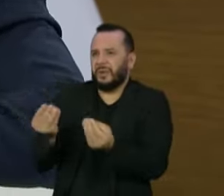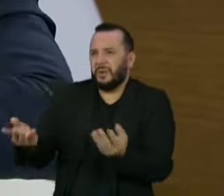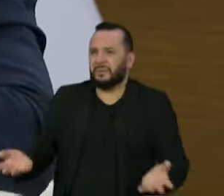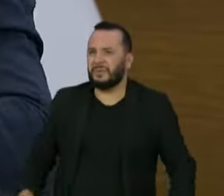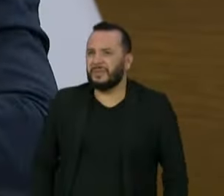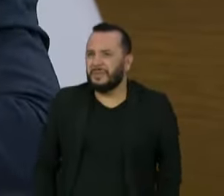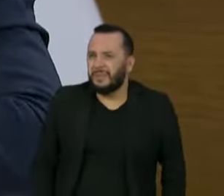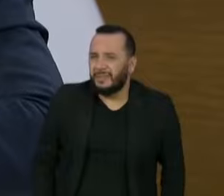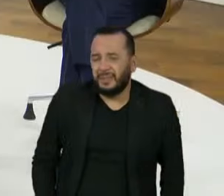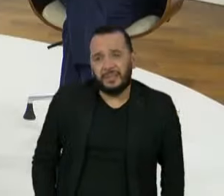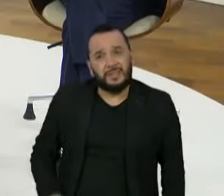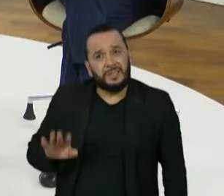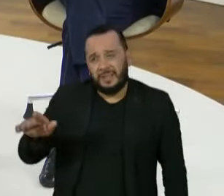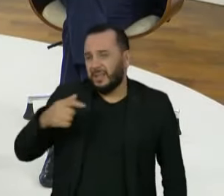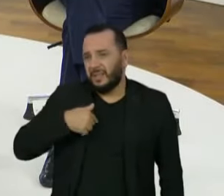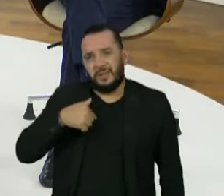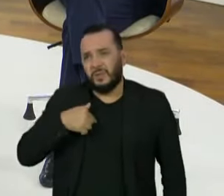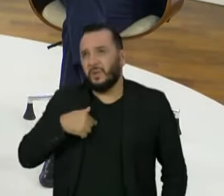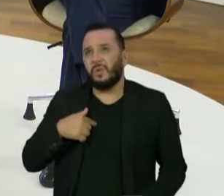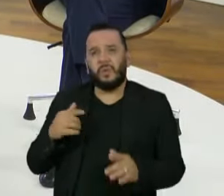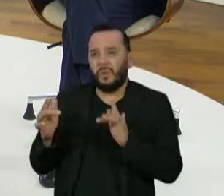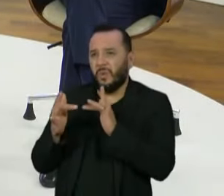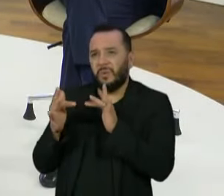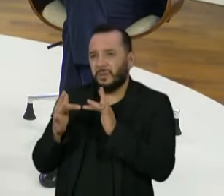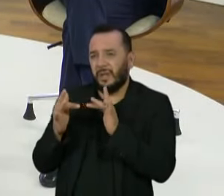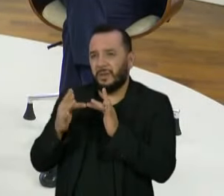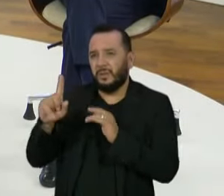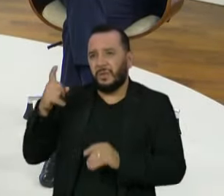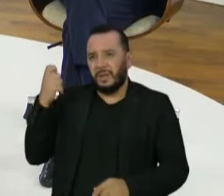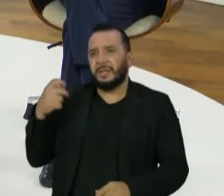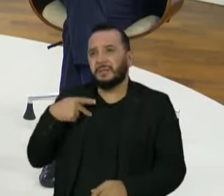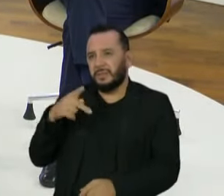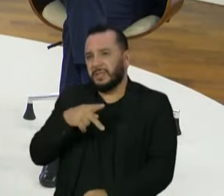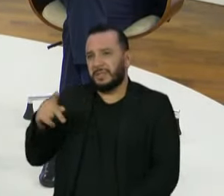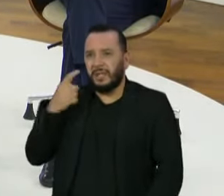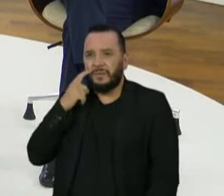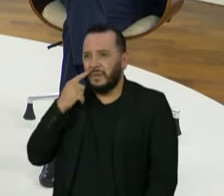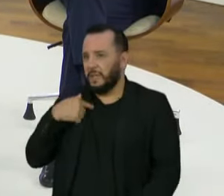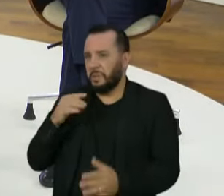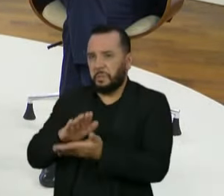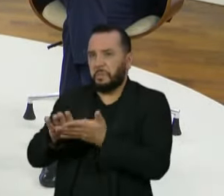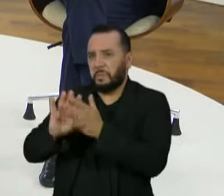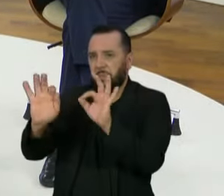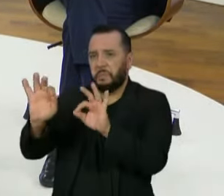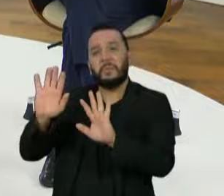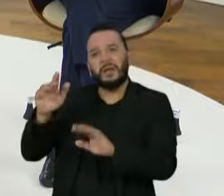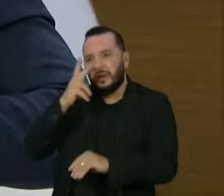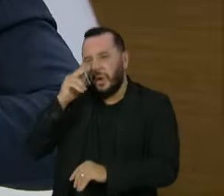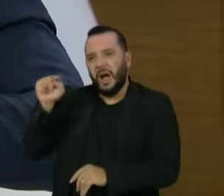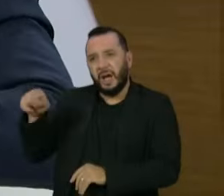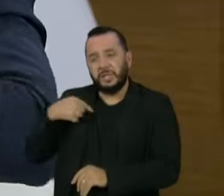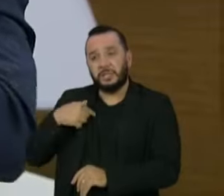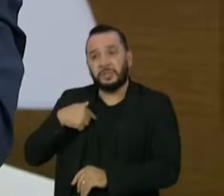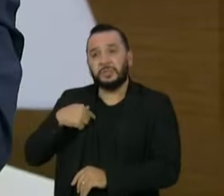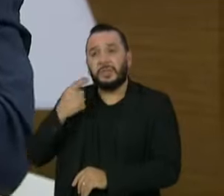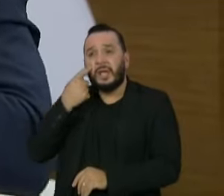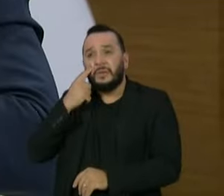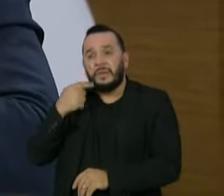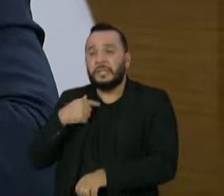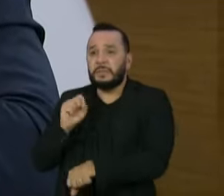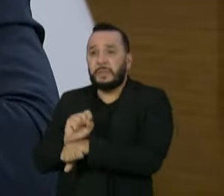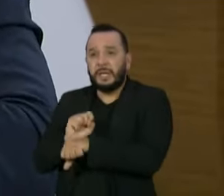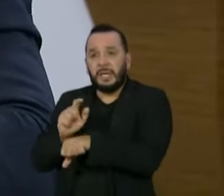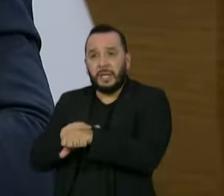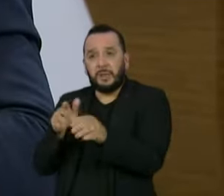sei porque eu não tenho tido contato com o ex-presidente Davi Alcolumbre, mas eu acho que ele estava aguardando esse